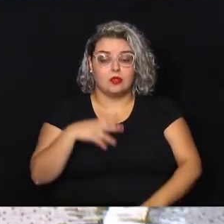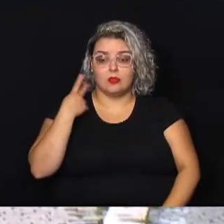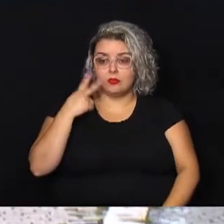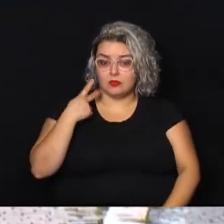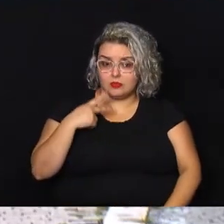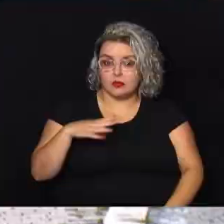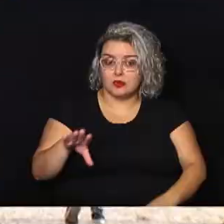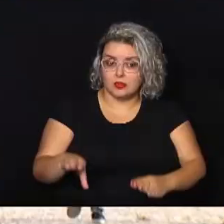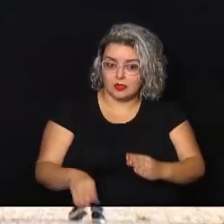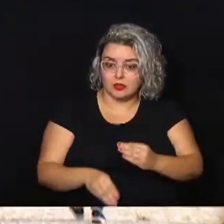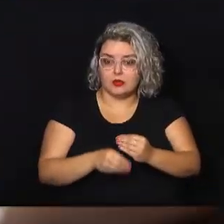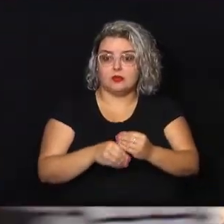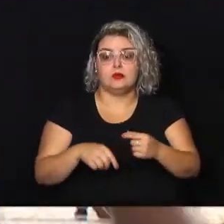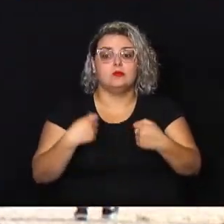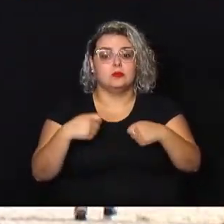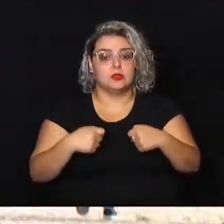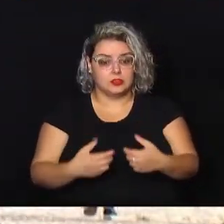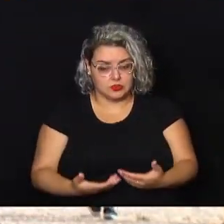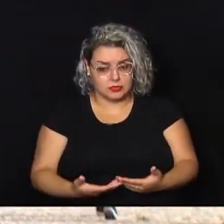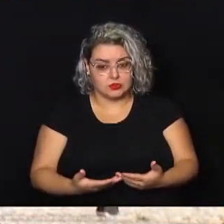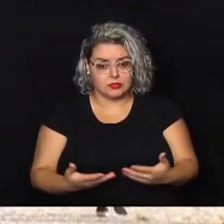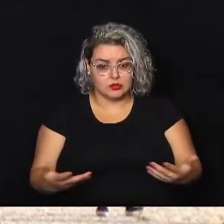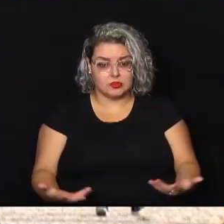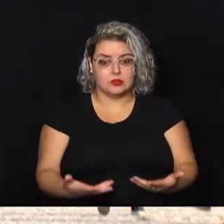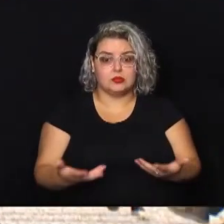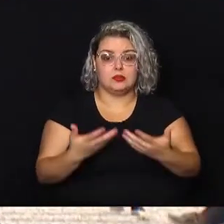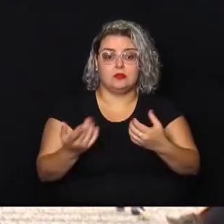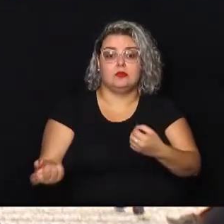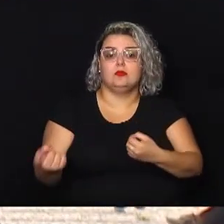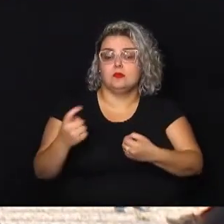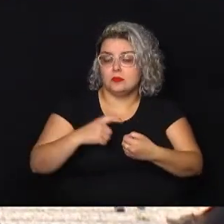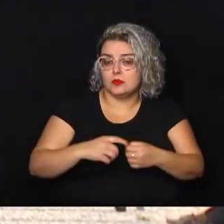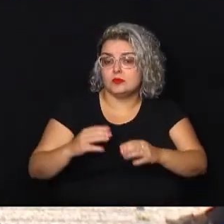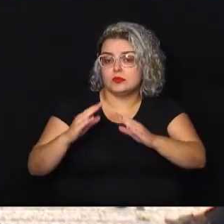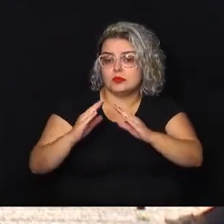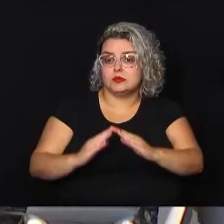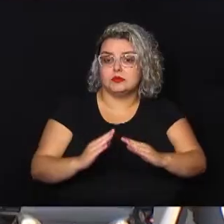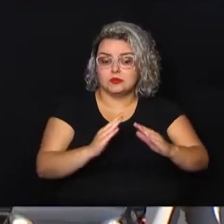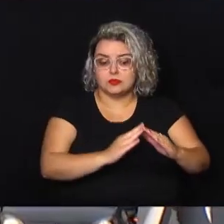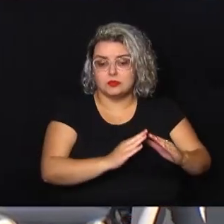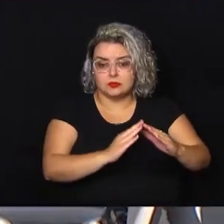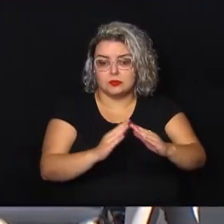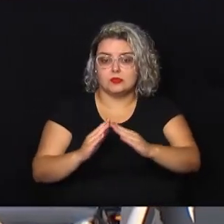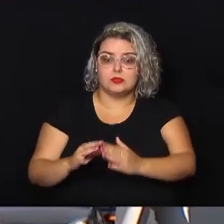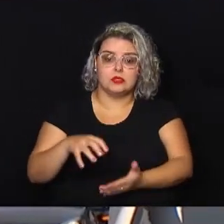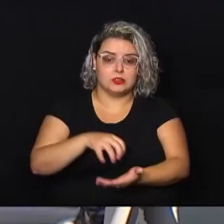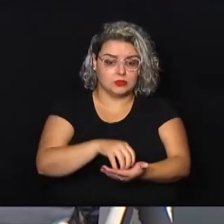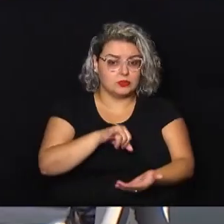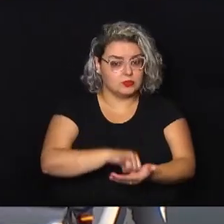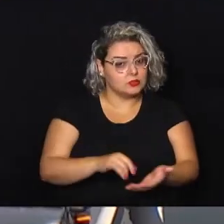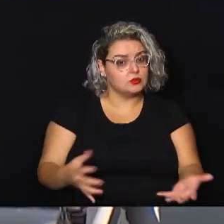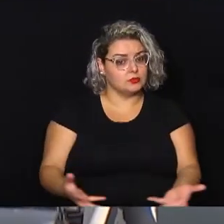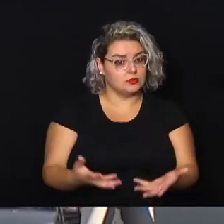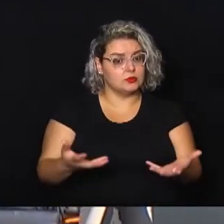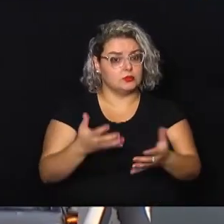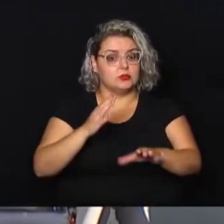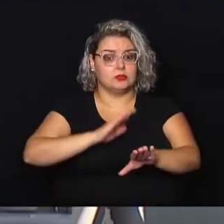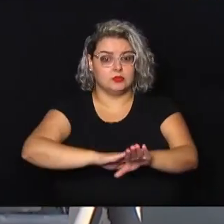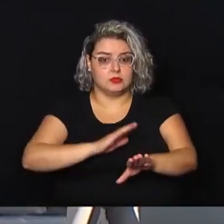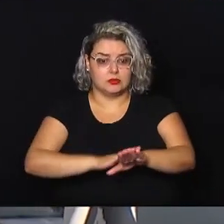acrescenta que é necessário estimular a volta de moradores para a área central, fomentando assim a atividade